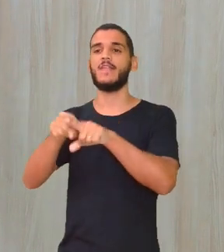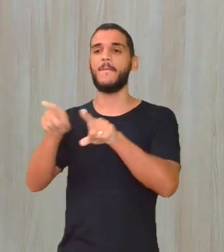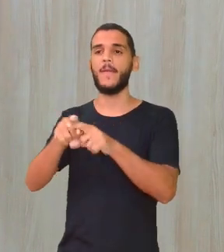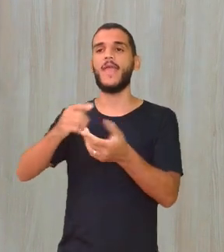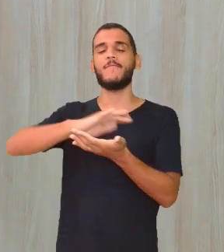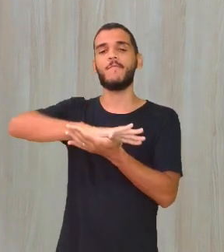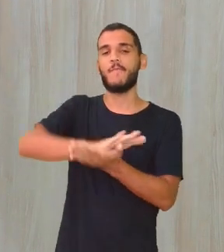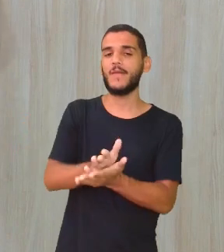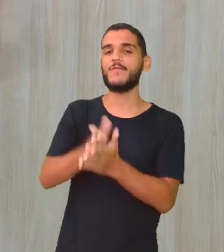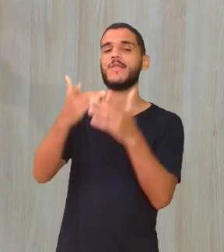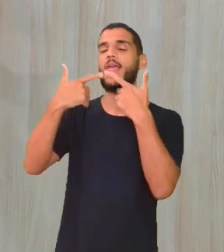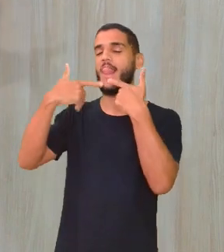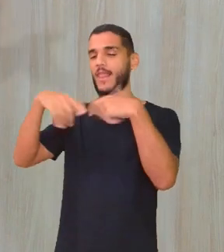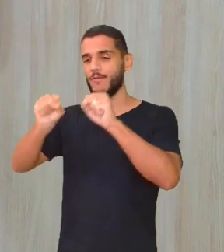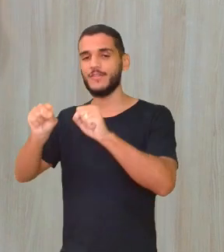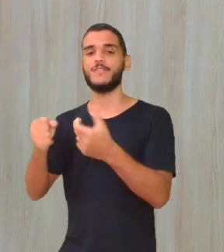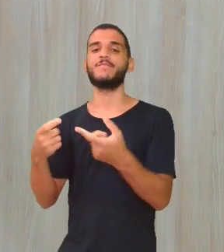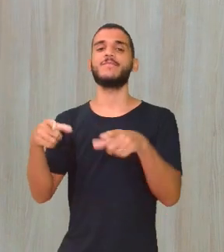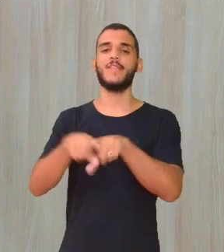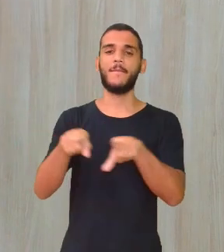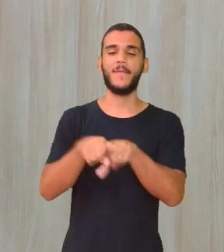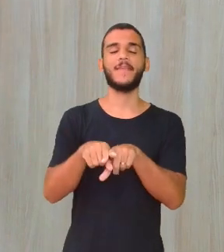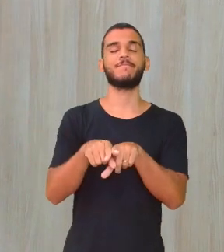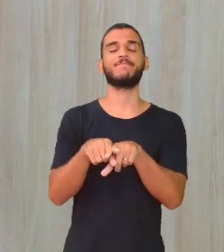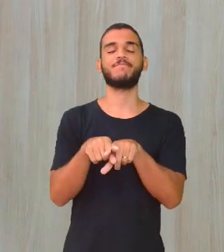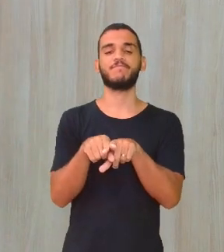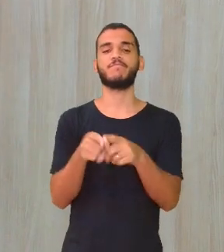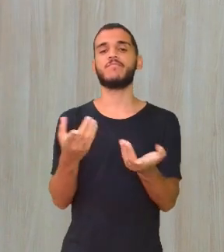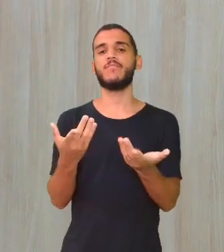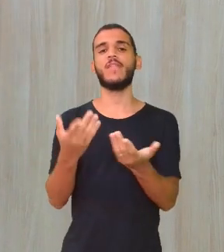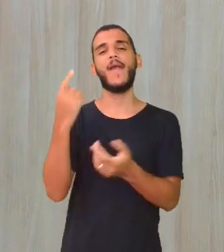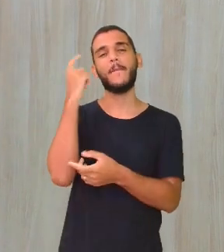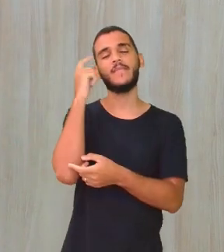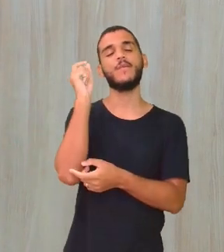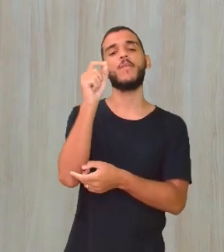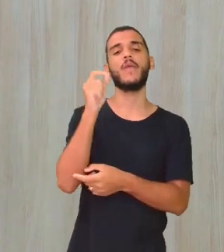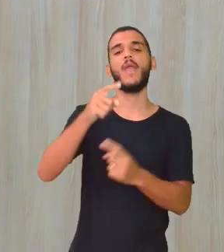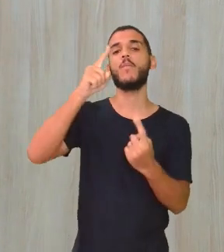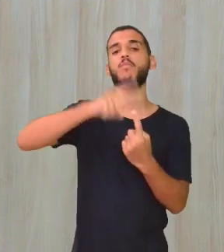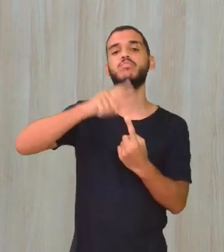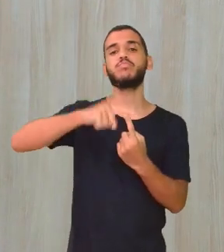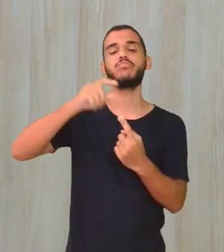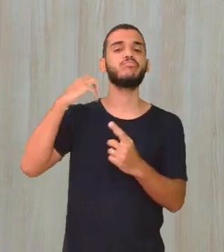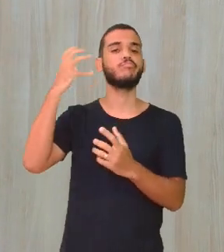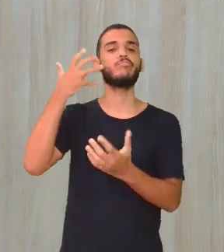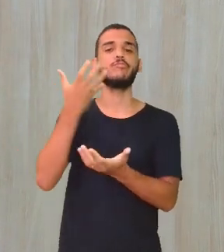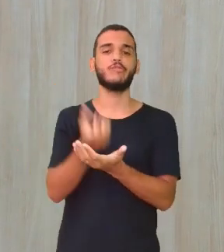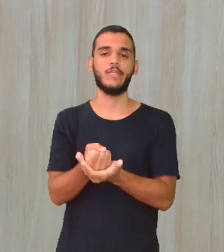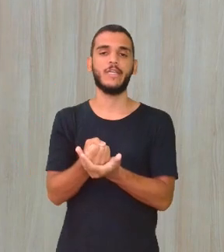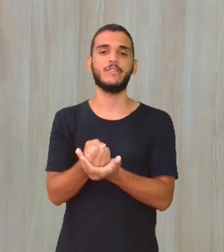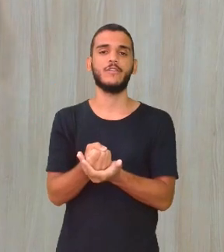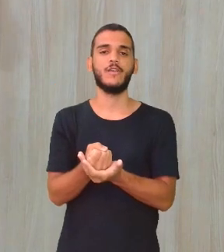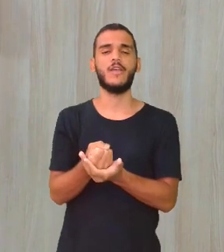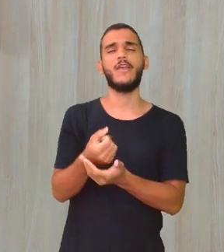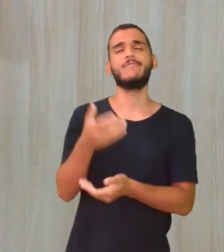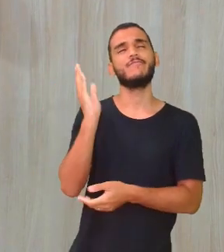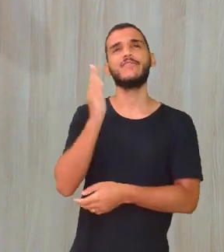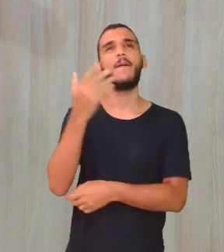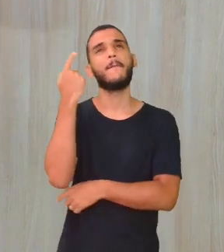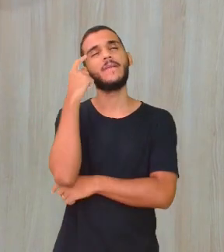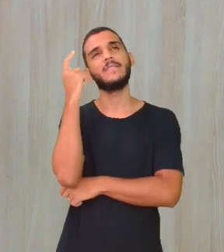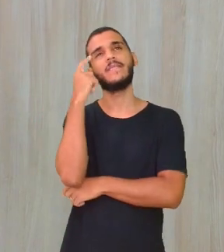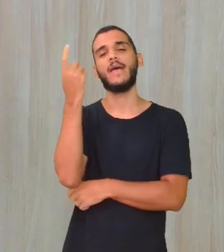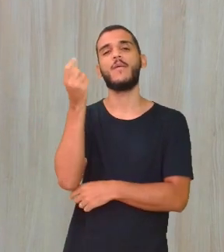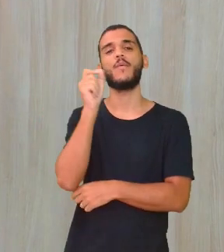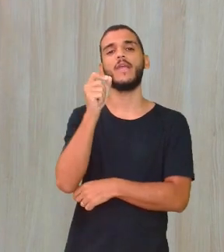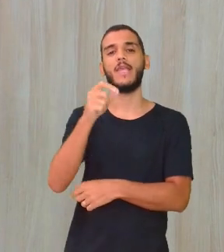uma passada, né? Além disso, vamos começar também a pensar sobre os tipos de podcast. Vocês já pensaram que há uma